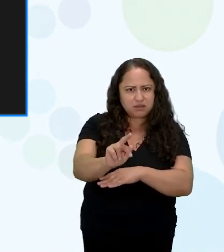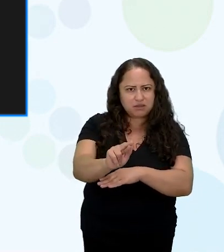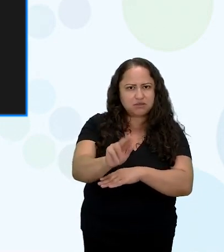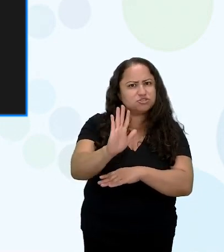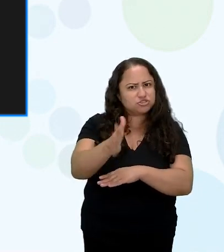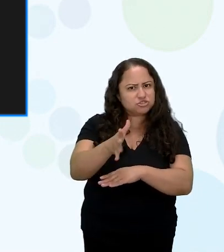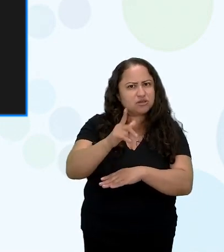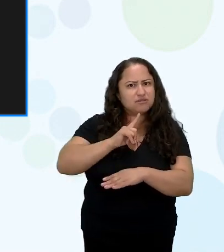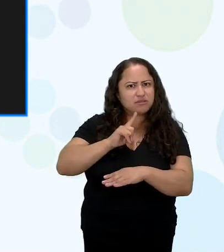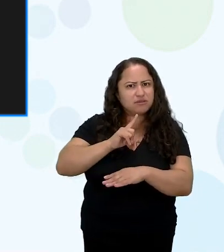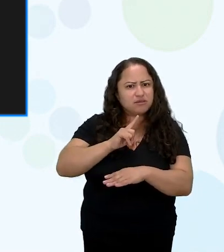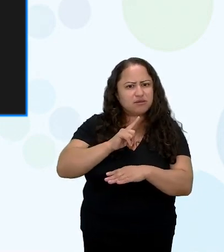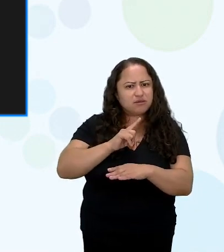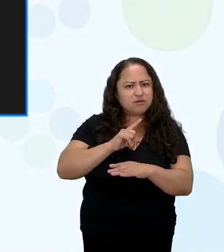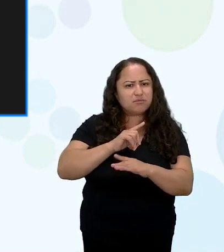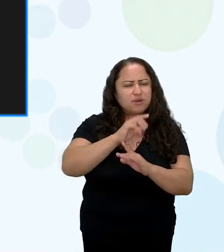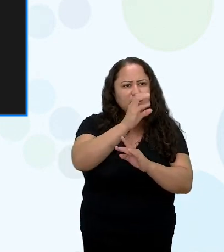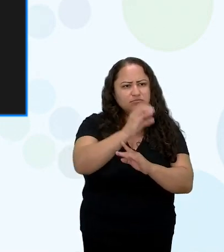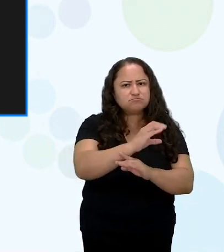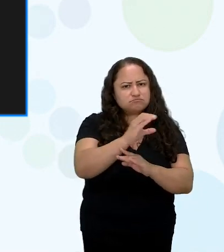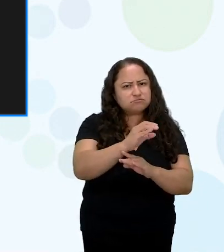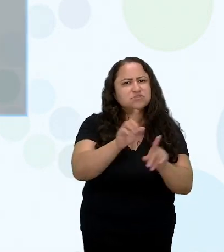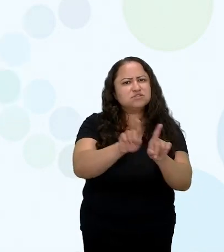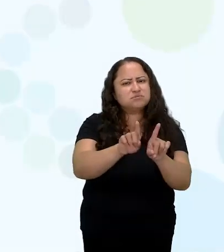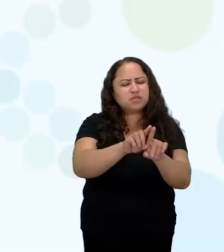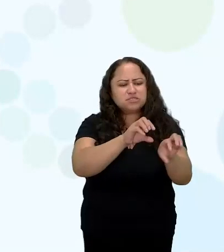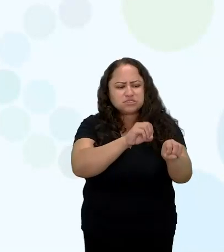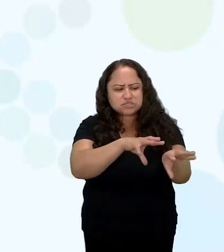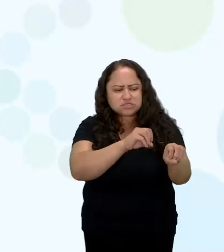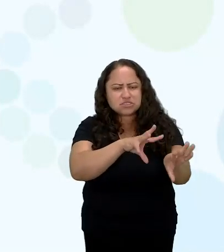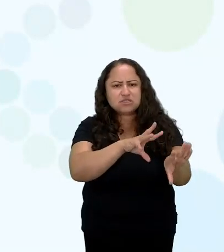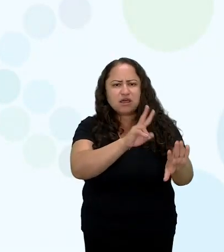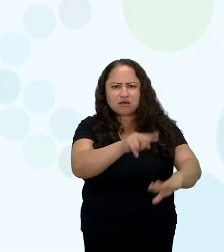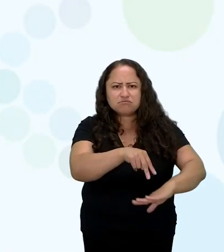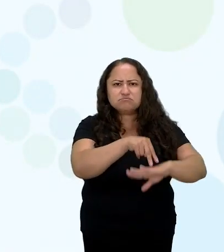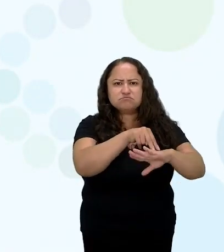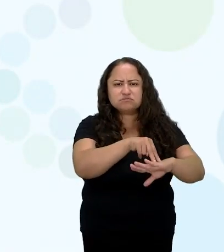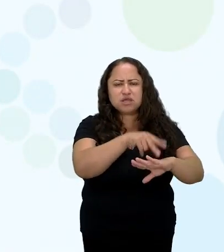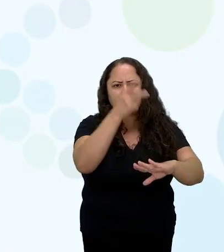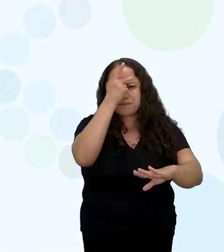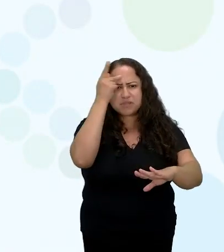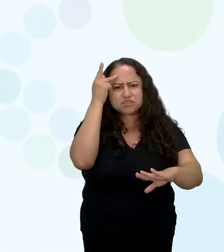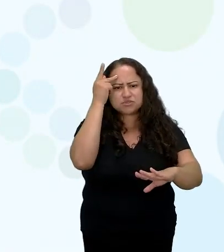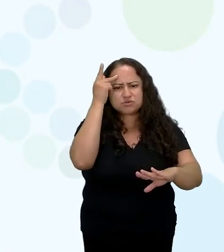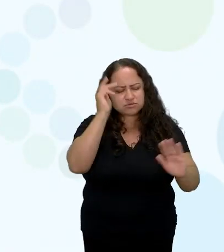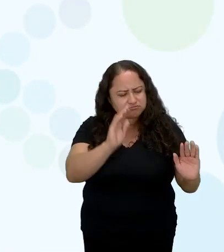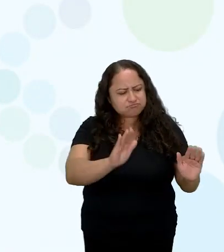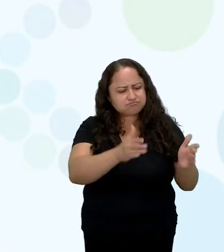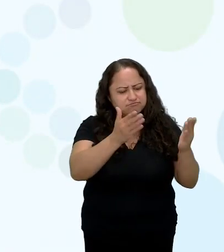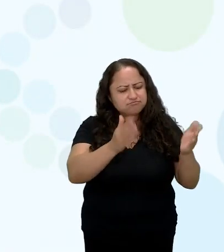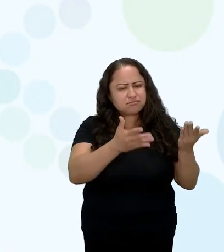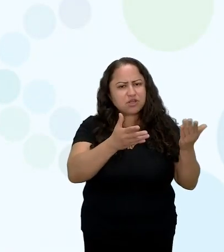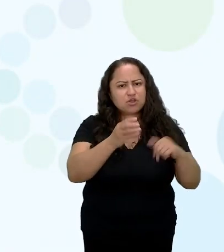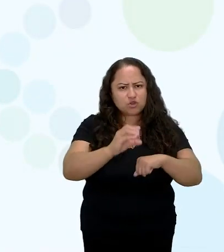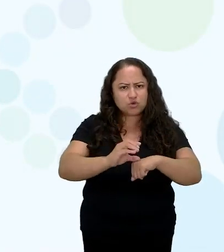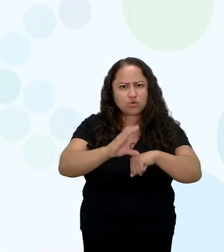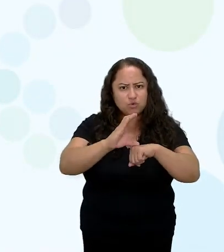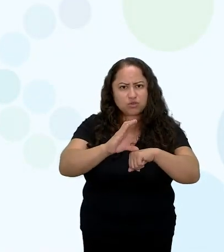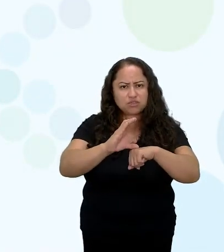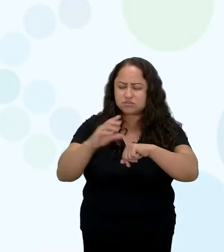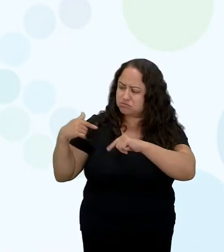para padrinhar para ensinar para intuir essa pessoa para iniciar essa pessoa nos conhecimentos da